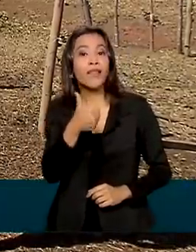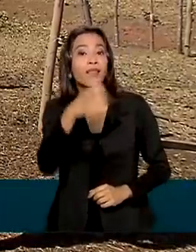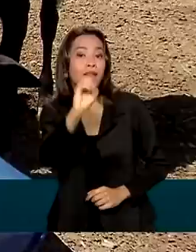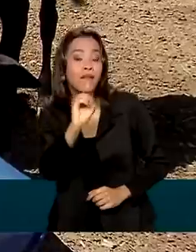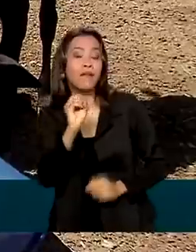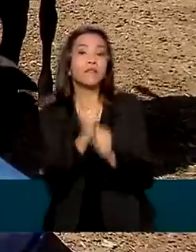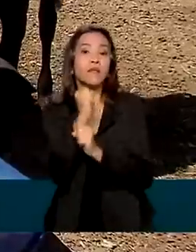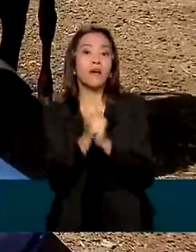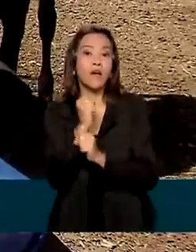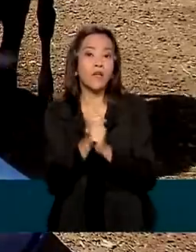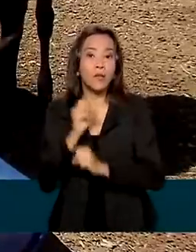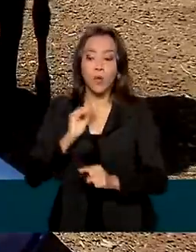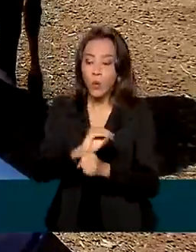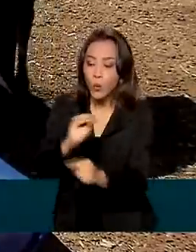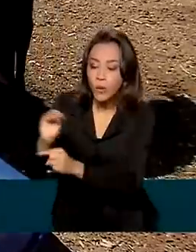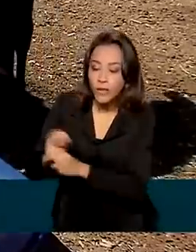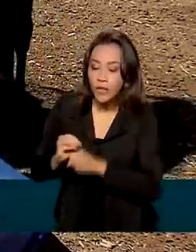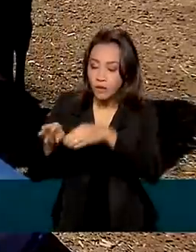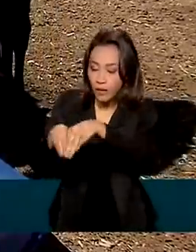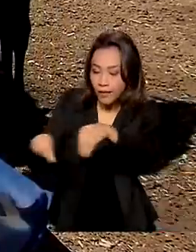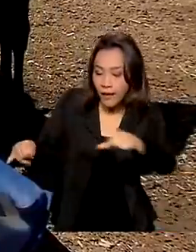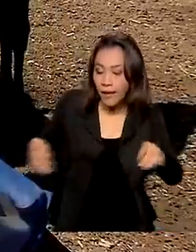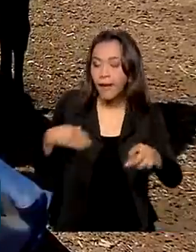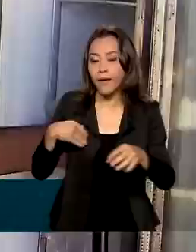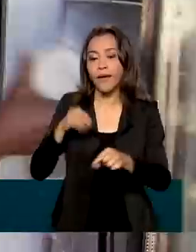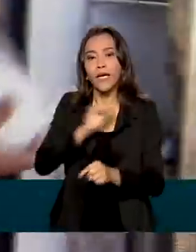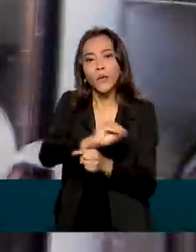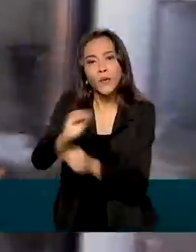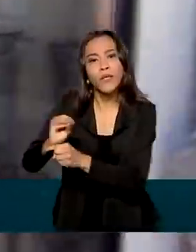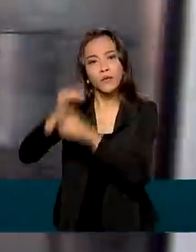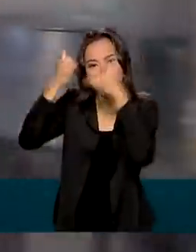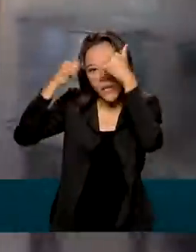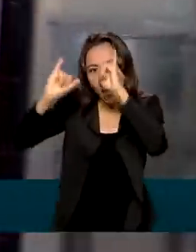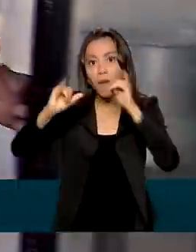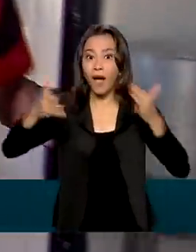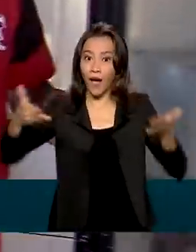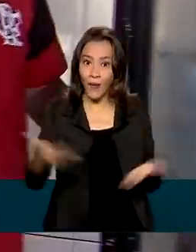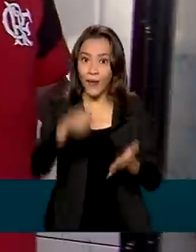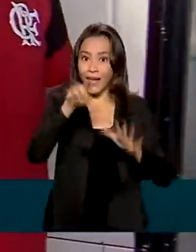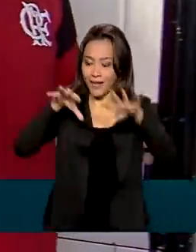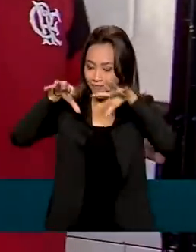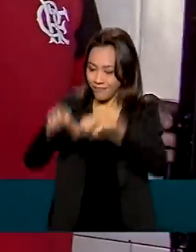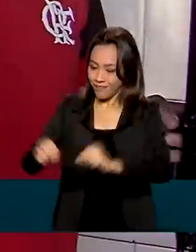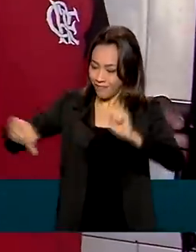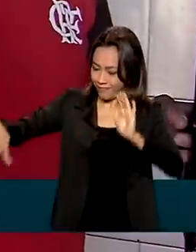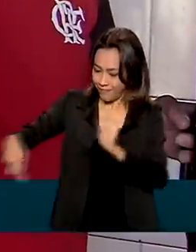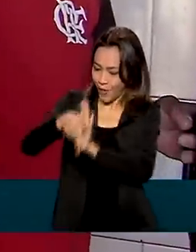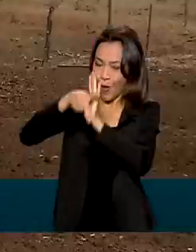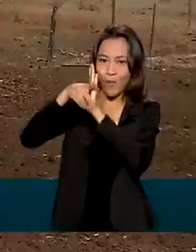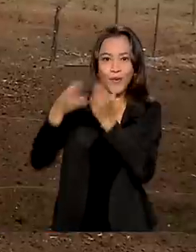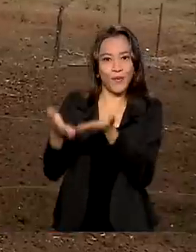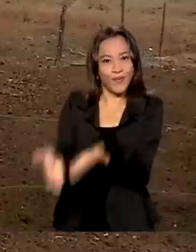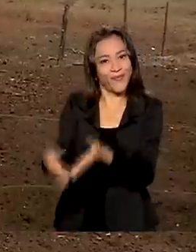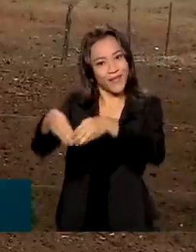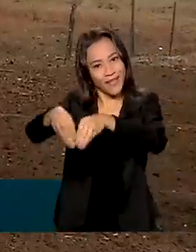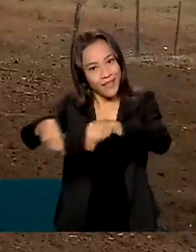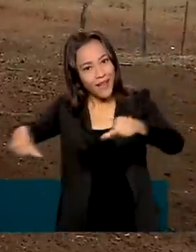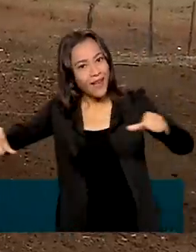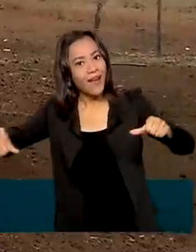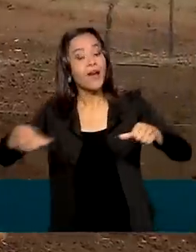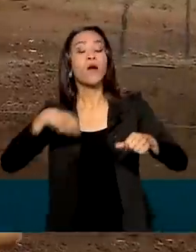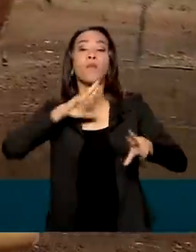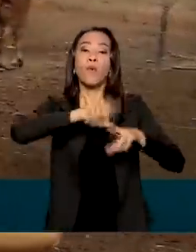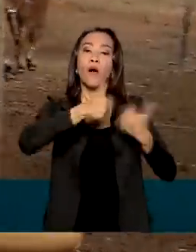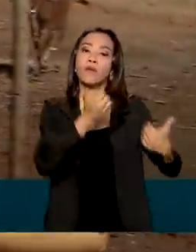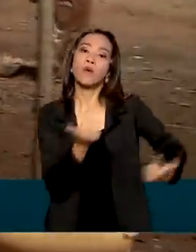criar gado, produzir e tirar o sustento da família, o Celso agora será dono do próprio imóvel rural. Com a ajuda do